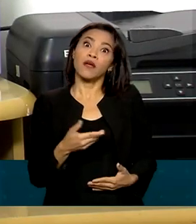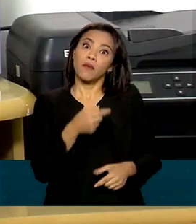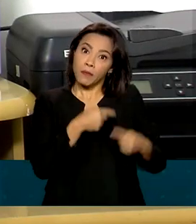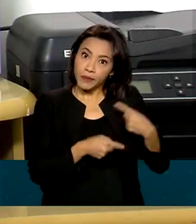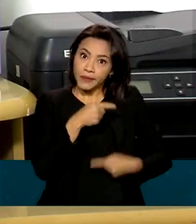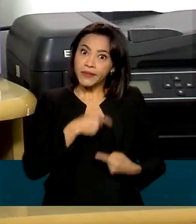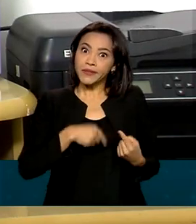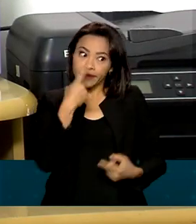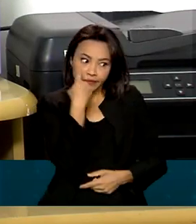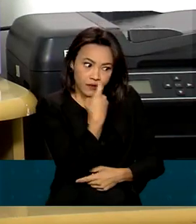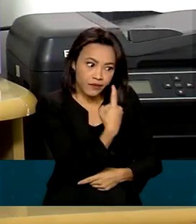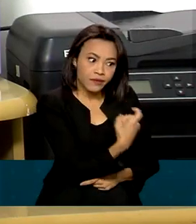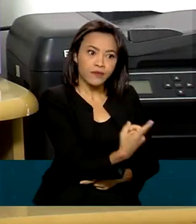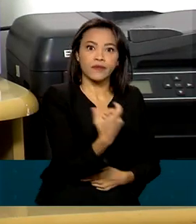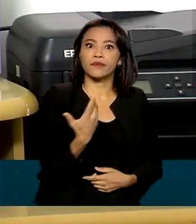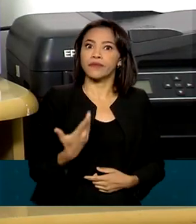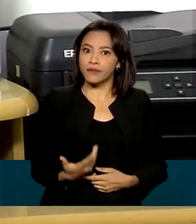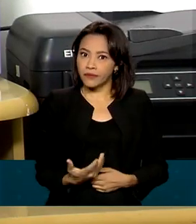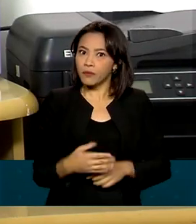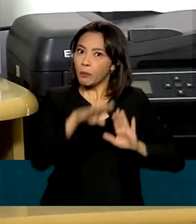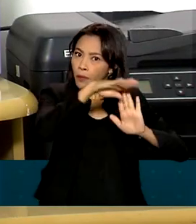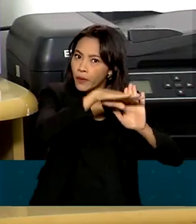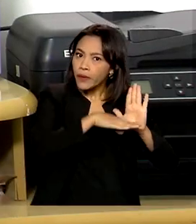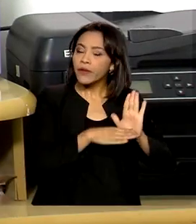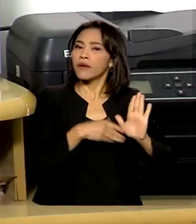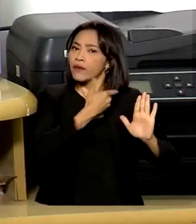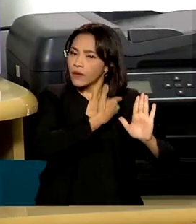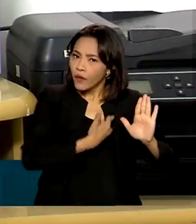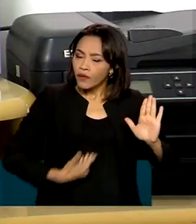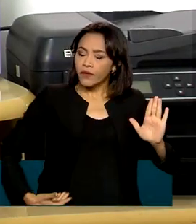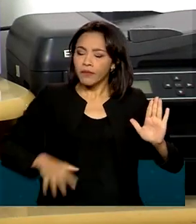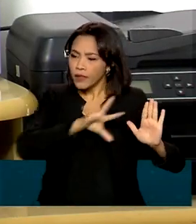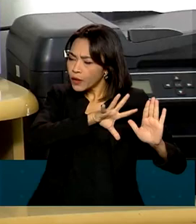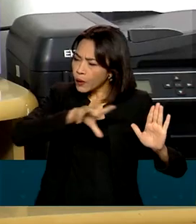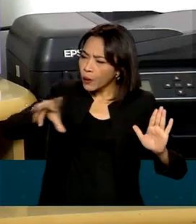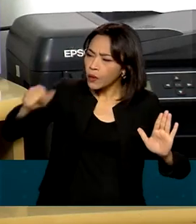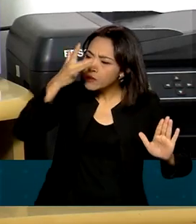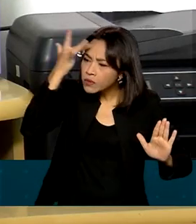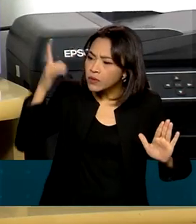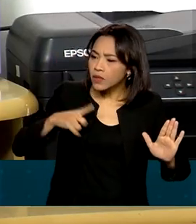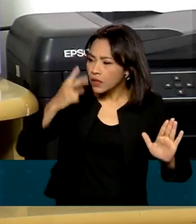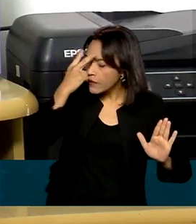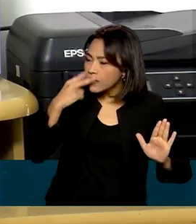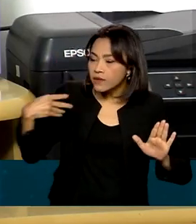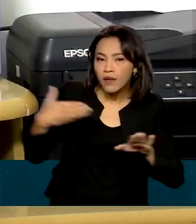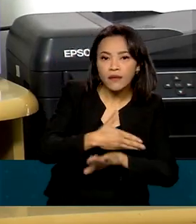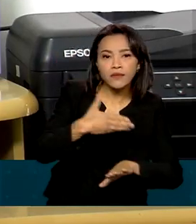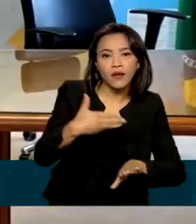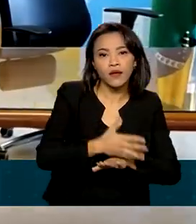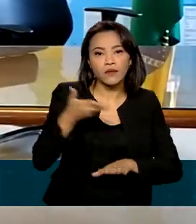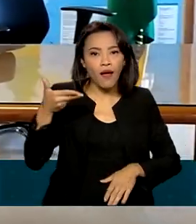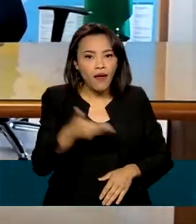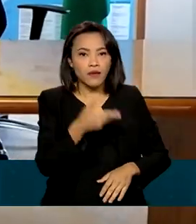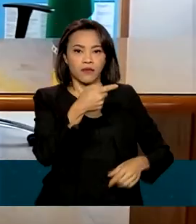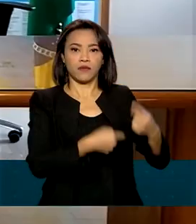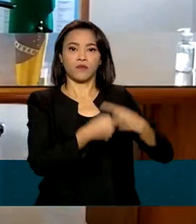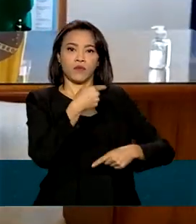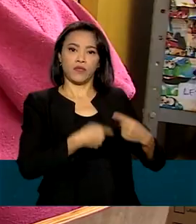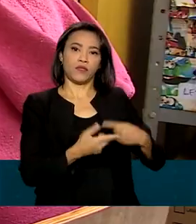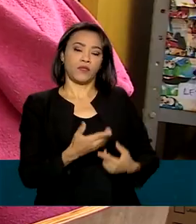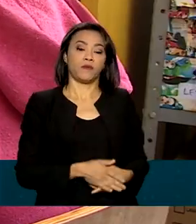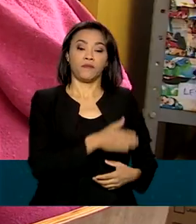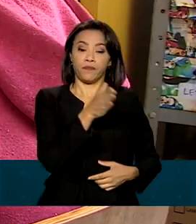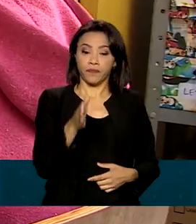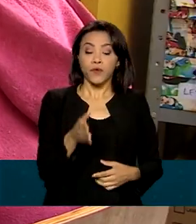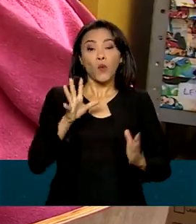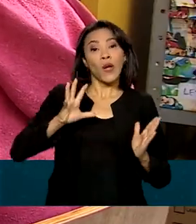Um programa do governo muito interessante para que todas as pessoas com deficiência visual tenham acesso a todas essas políticas públicas. O Cadastro Nacional